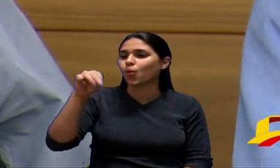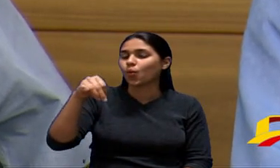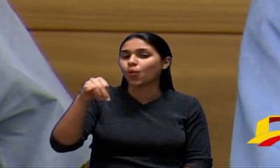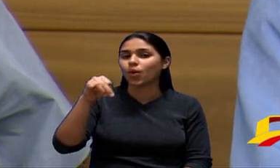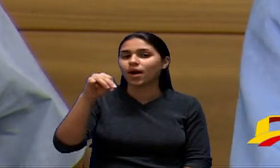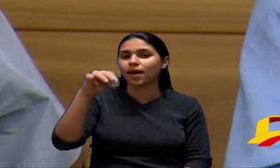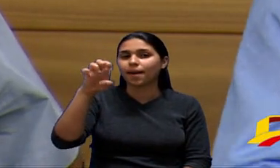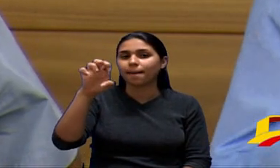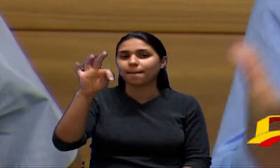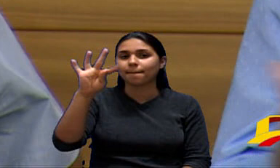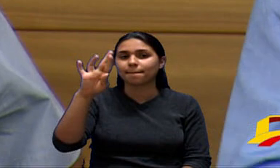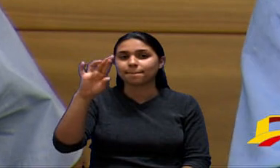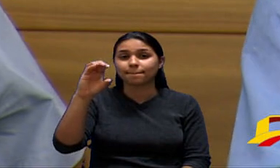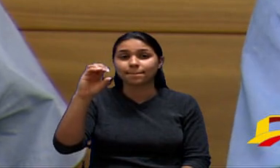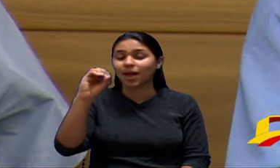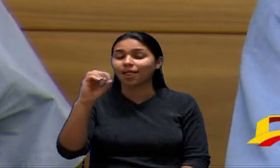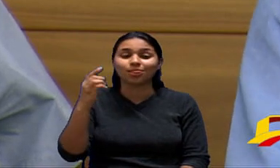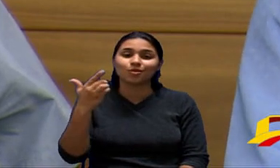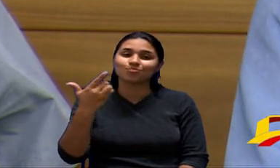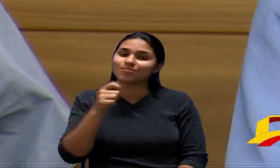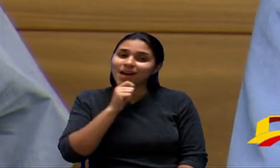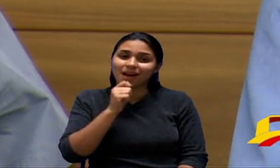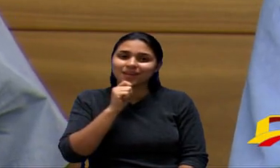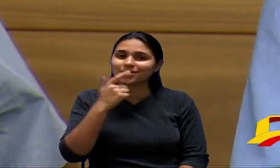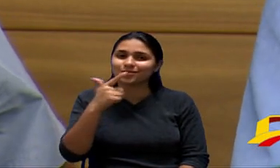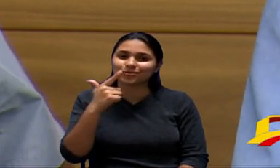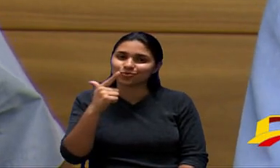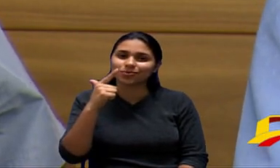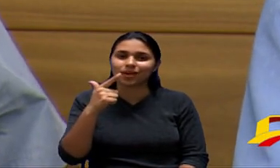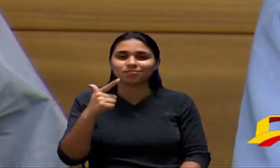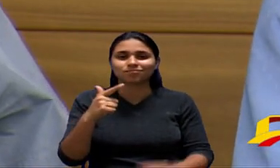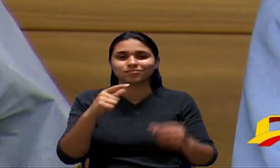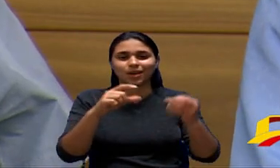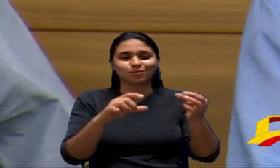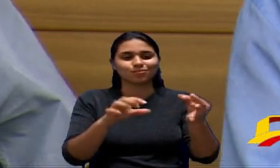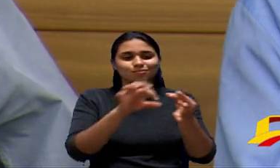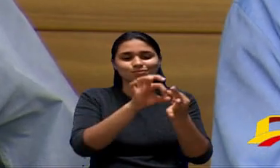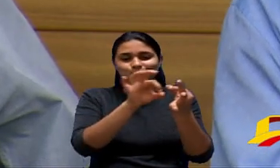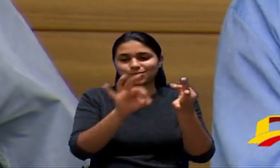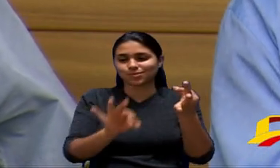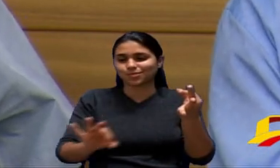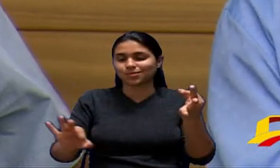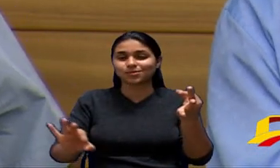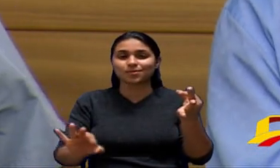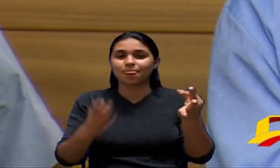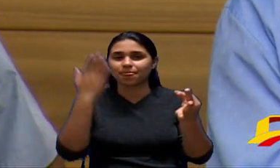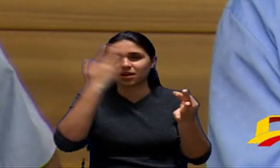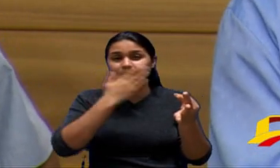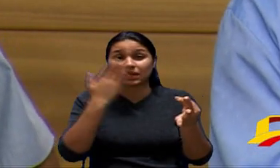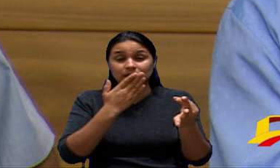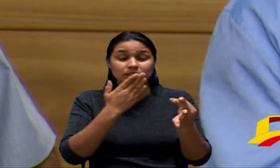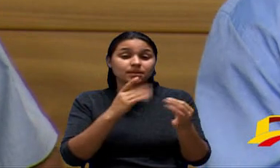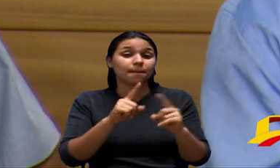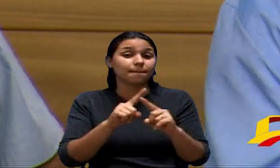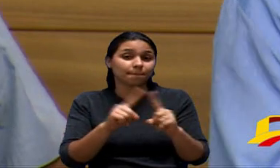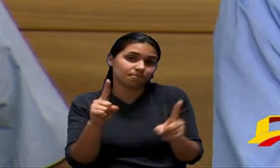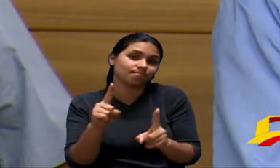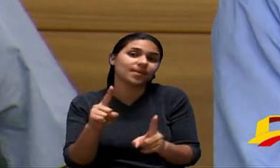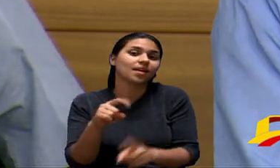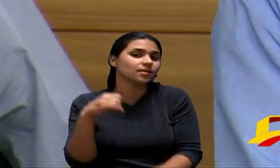transparente para que os postos pudessem estar adquirindo seria muito importante isso